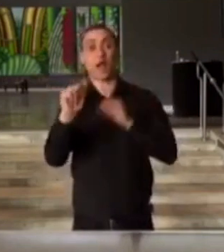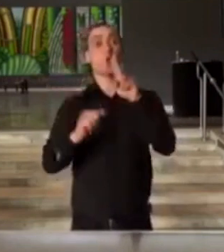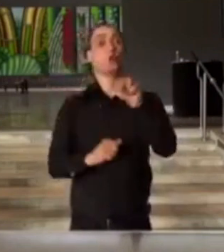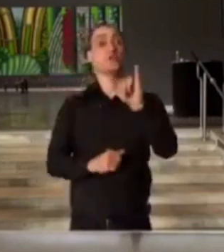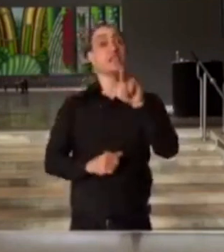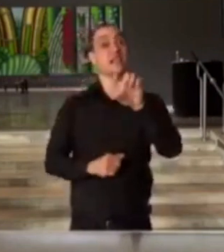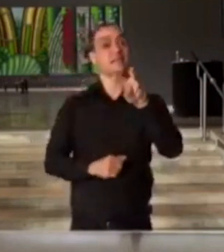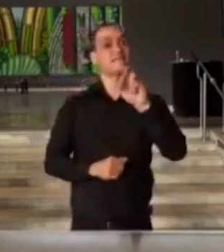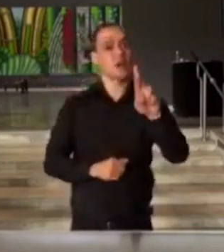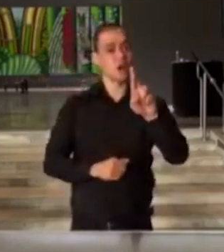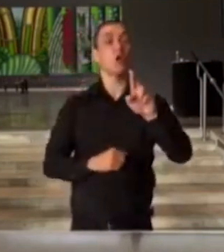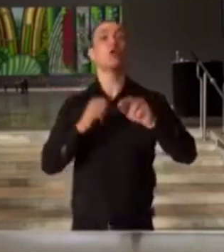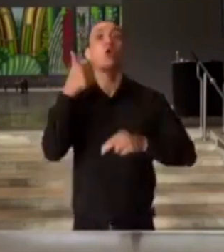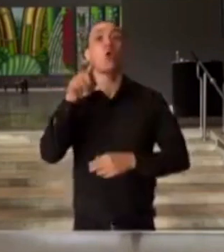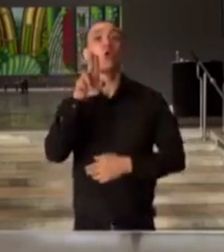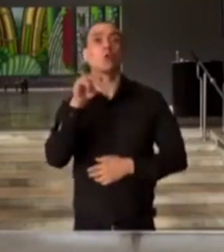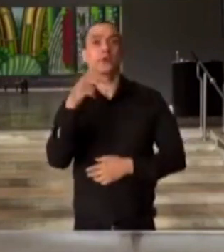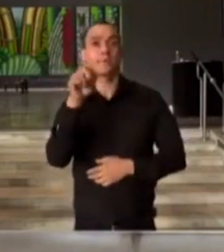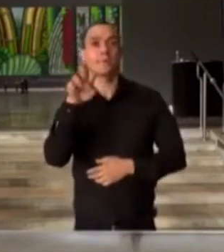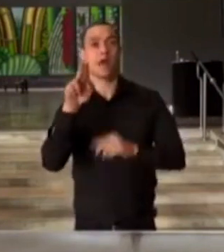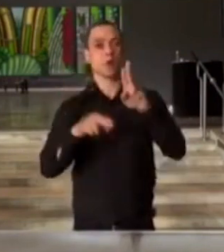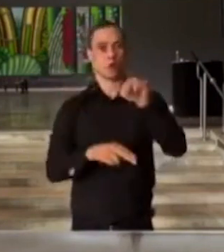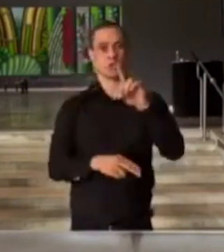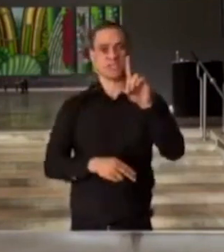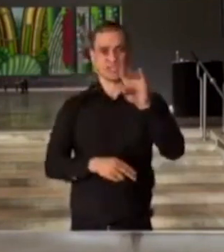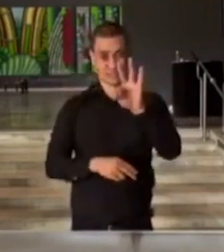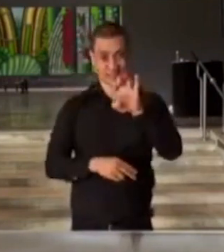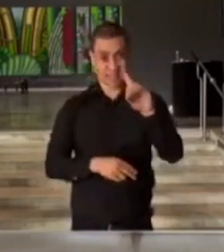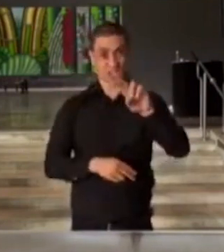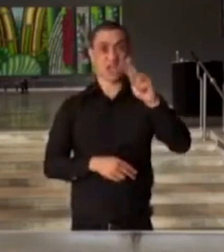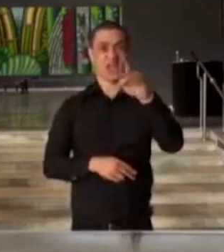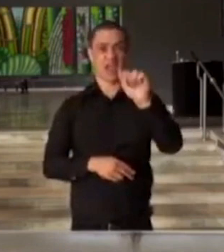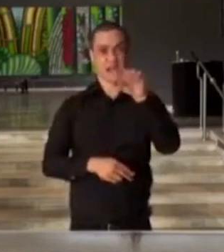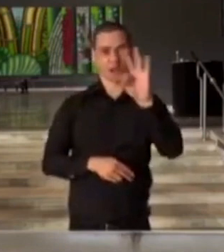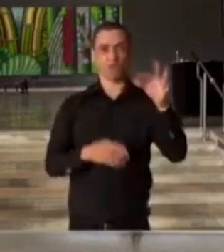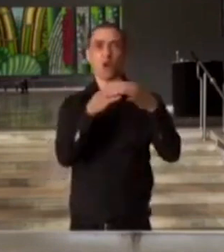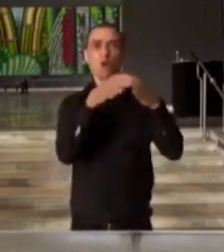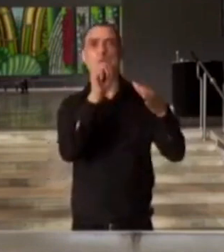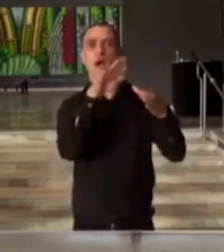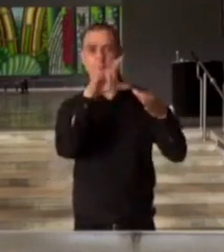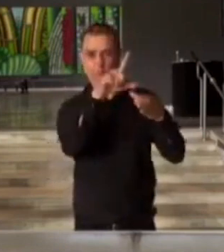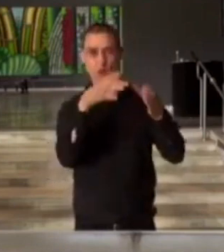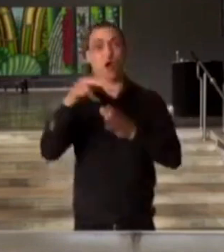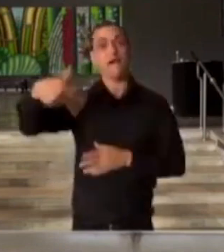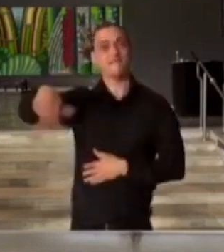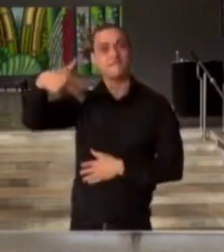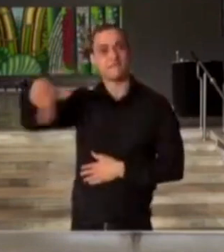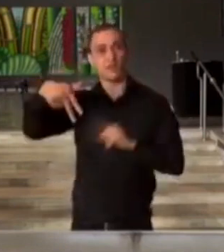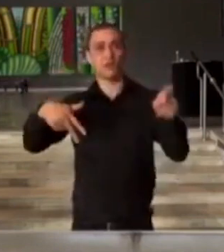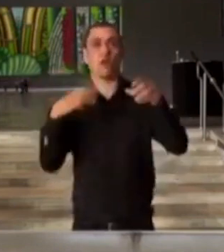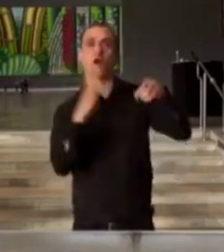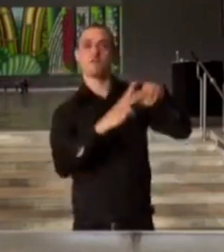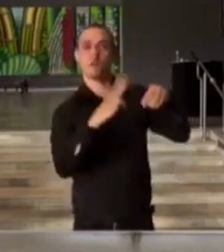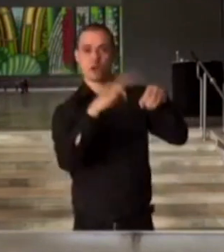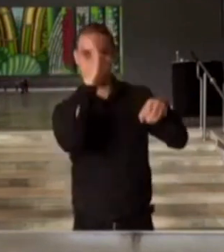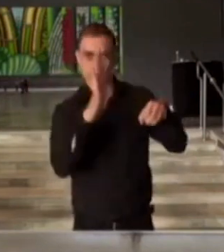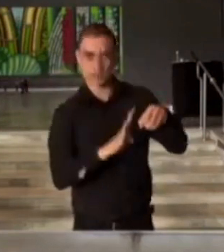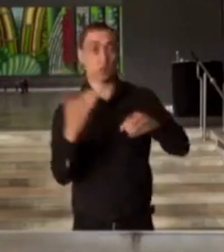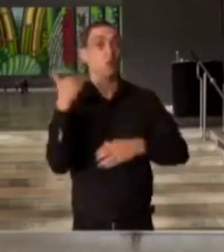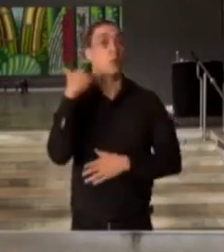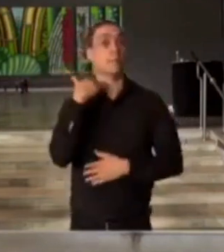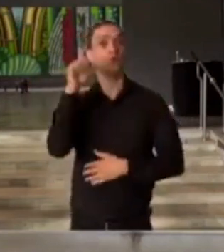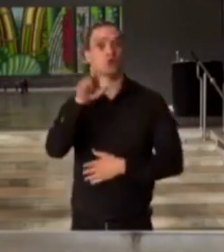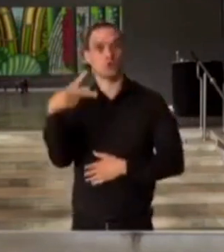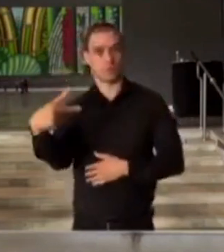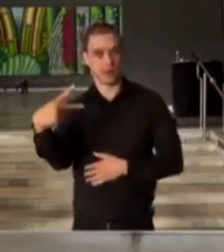a Unipar, a UnitedHealth, que é o Grupo Amil, a Vivo, a Volkswagen do Brasil, o Banco